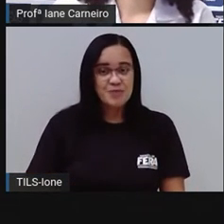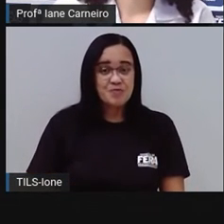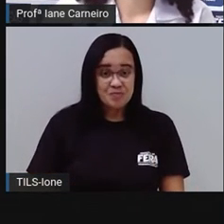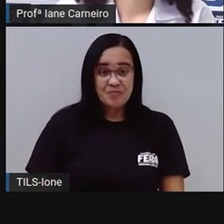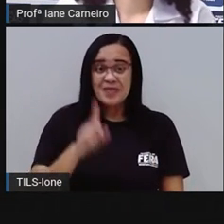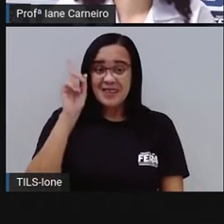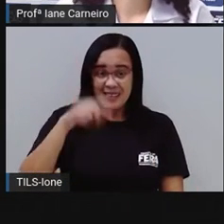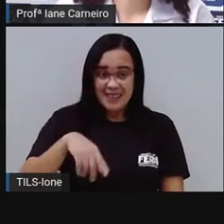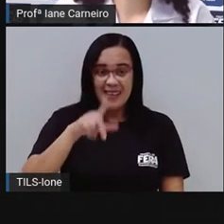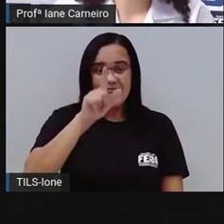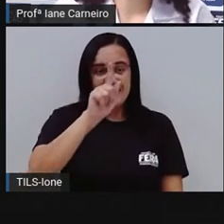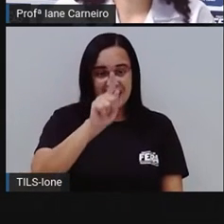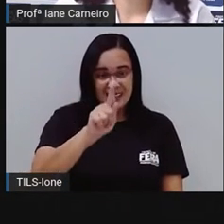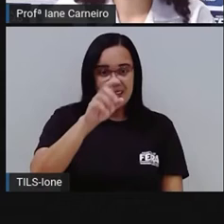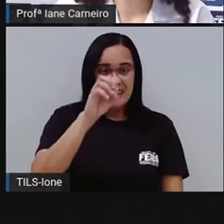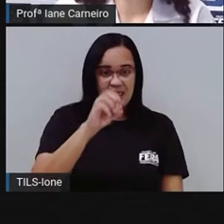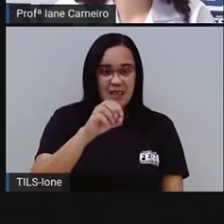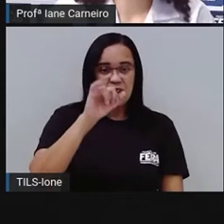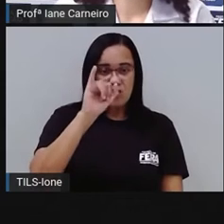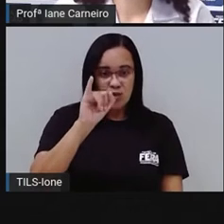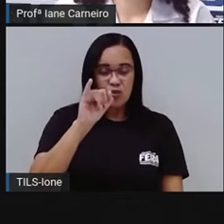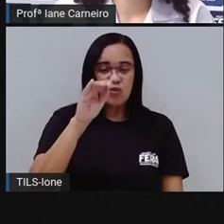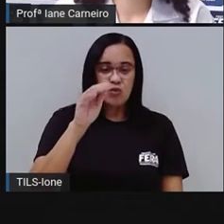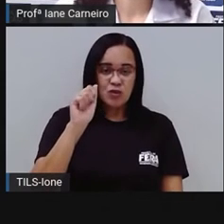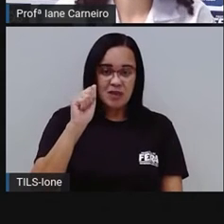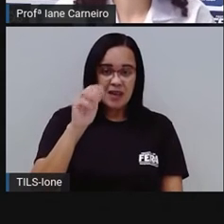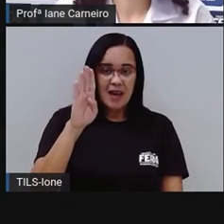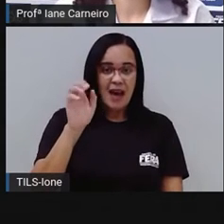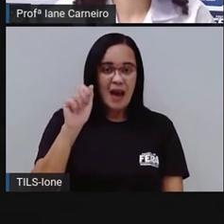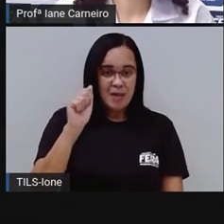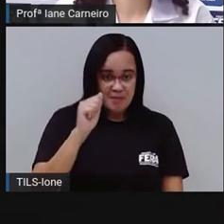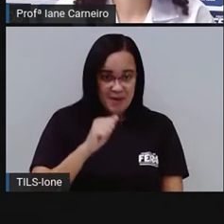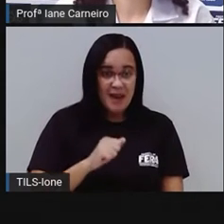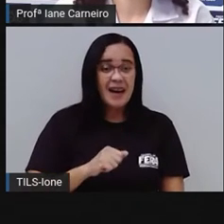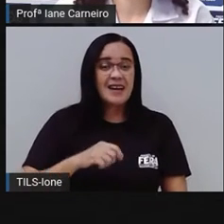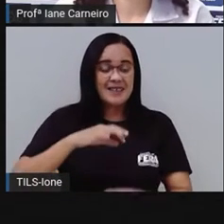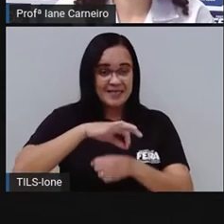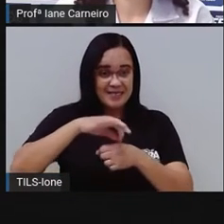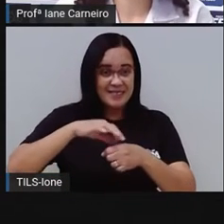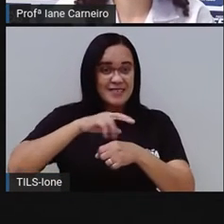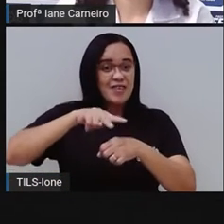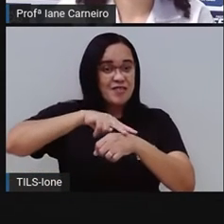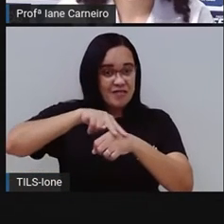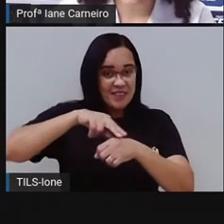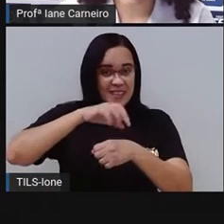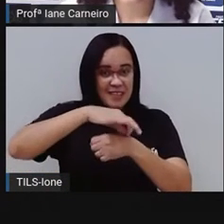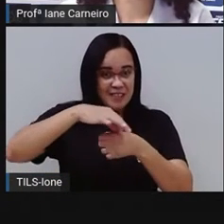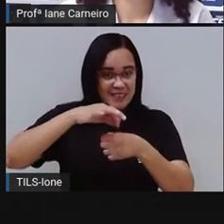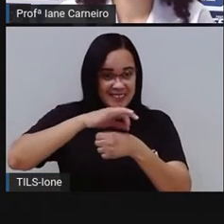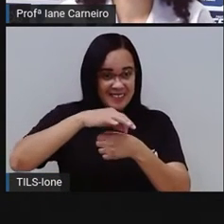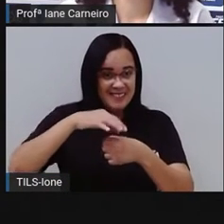Goiaba. Ó, aquele docinho de goiaba Que a gente come com queijo. Eita, que delícia. goiaba.